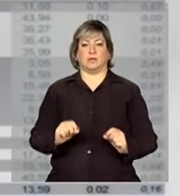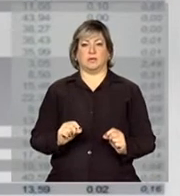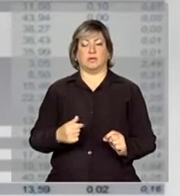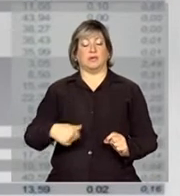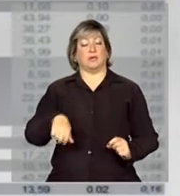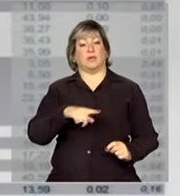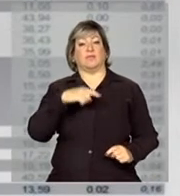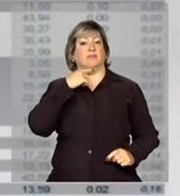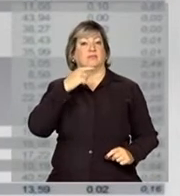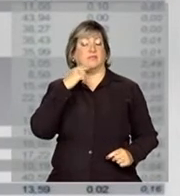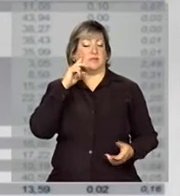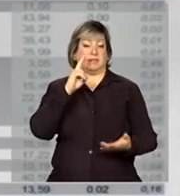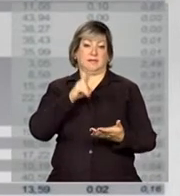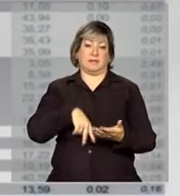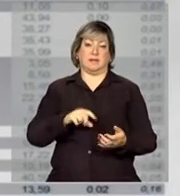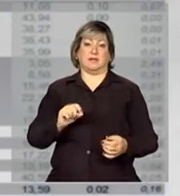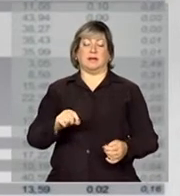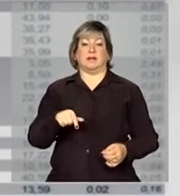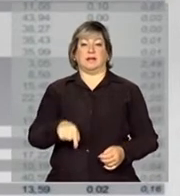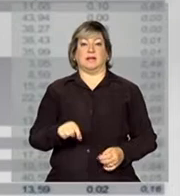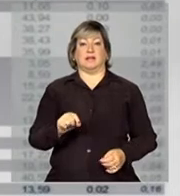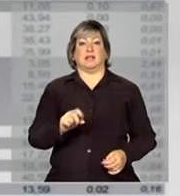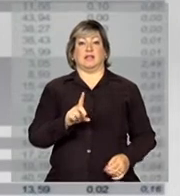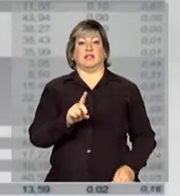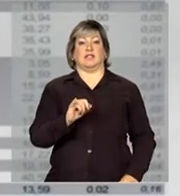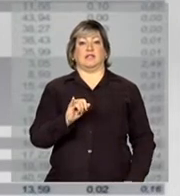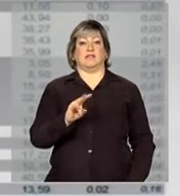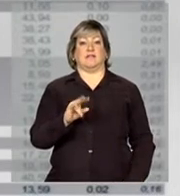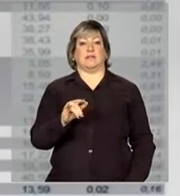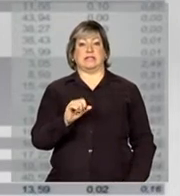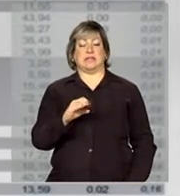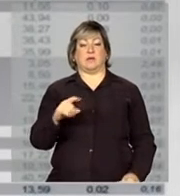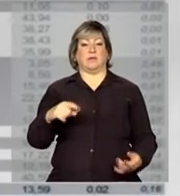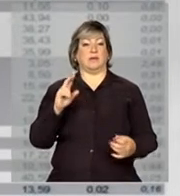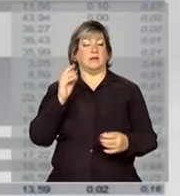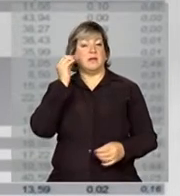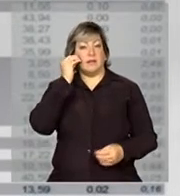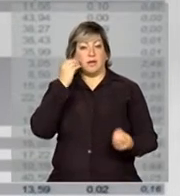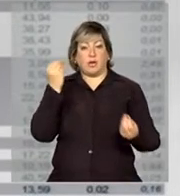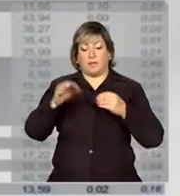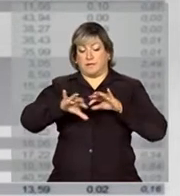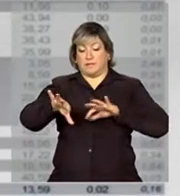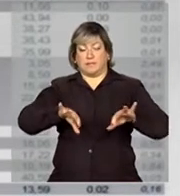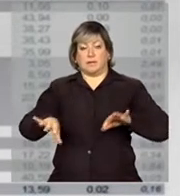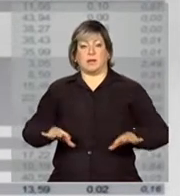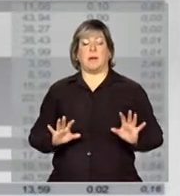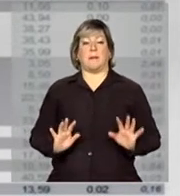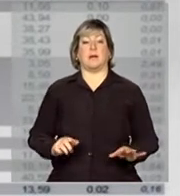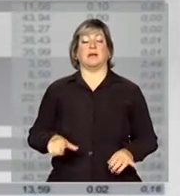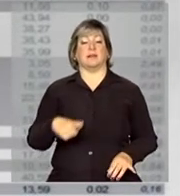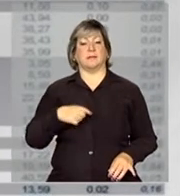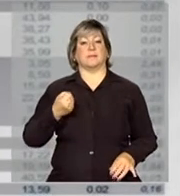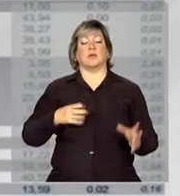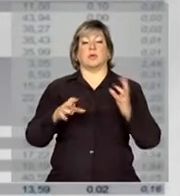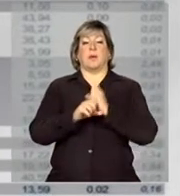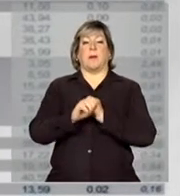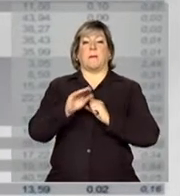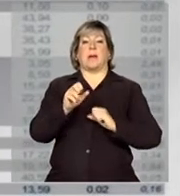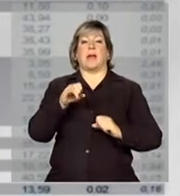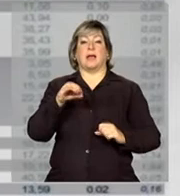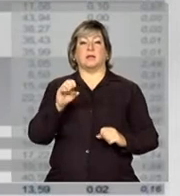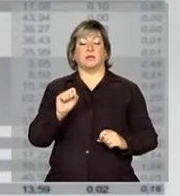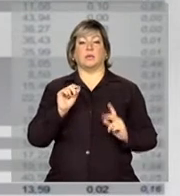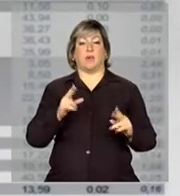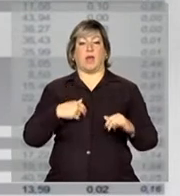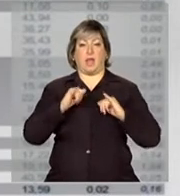conseguir ler, isso aqui é mais um teste de divisão. Mas aí traz aqueles números básicos que eu mencionei antes, com